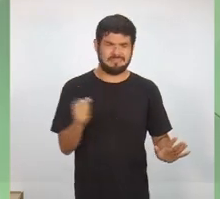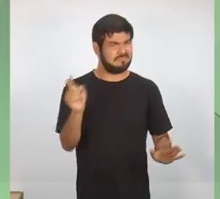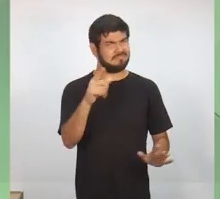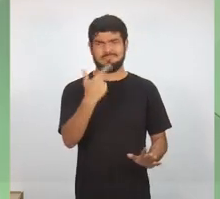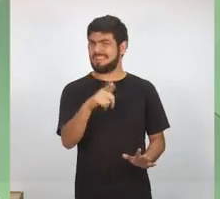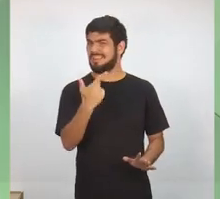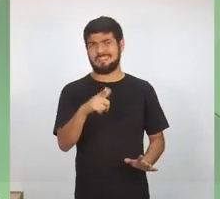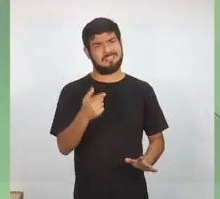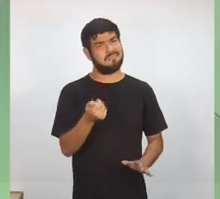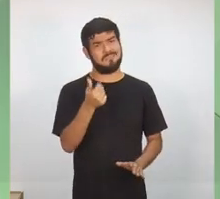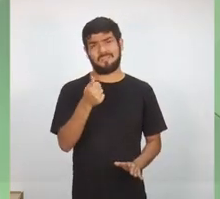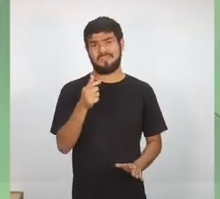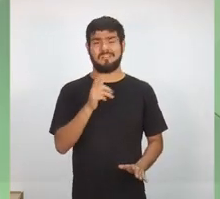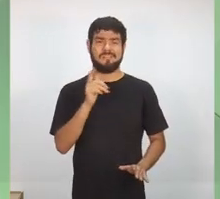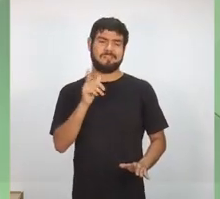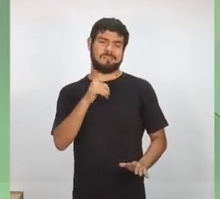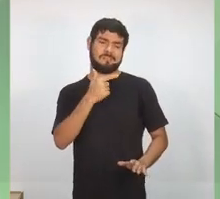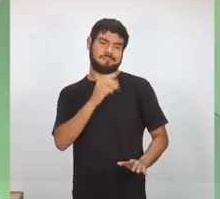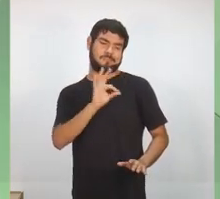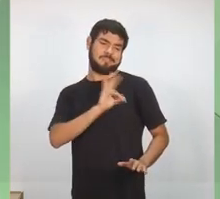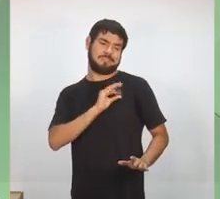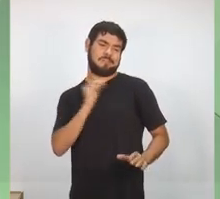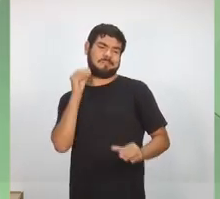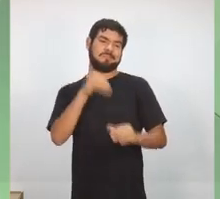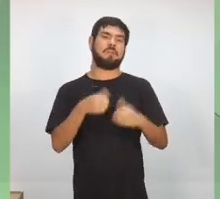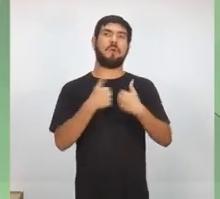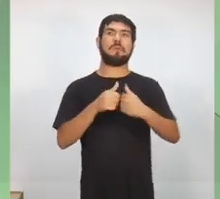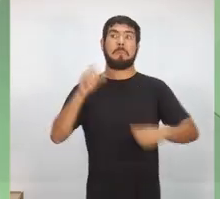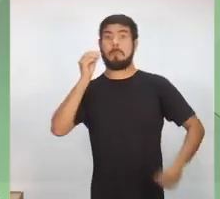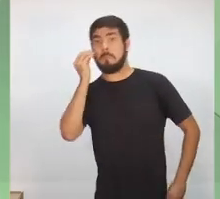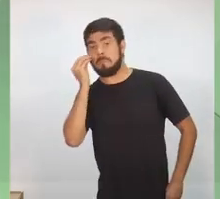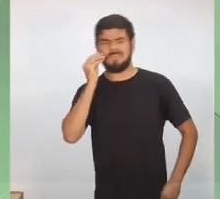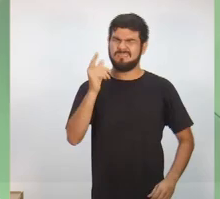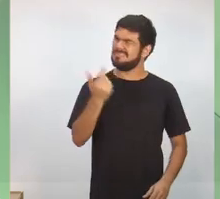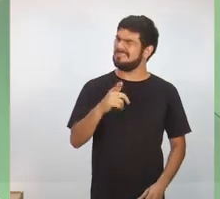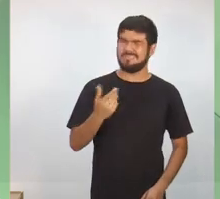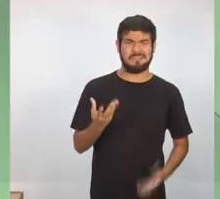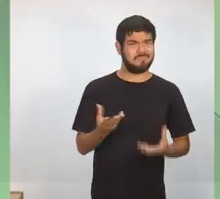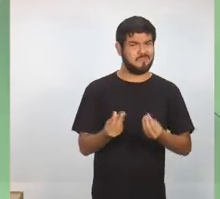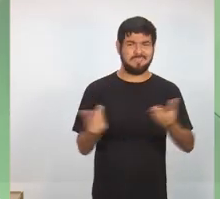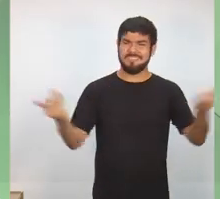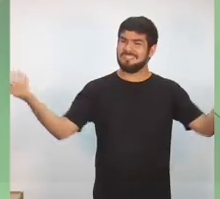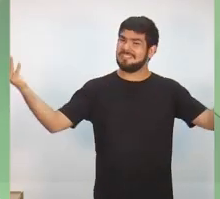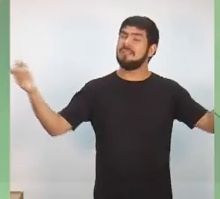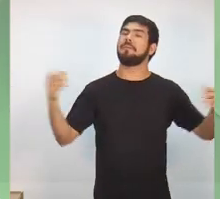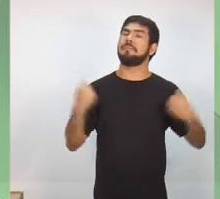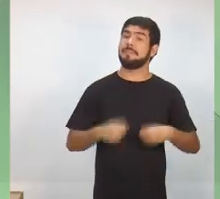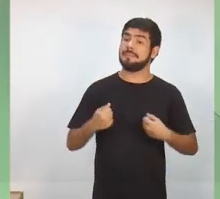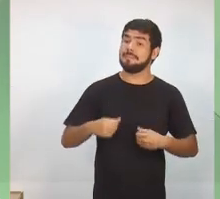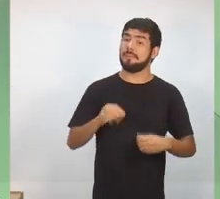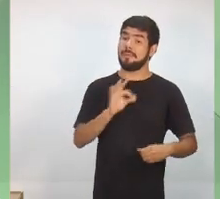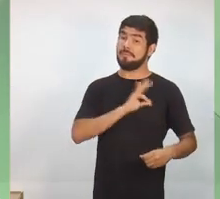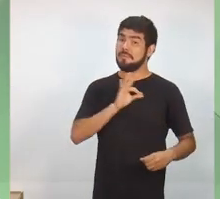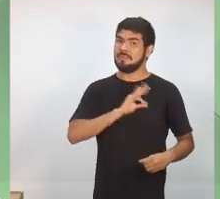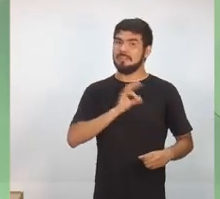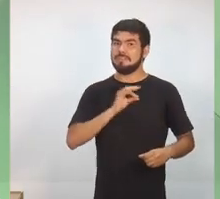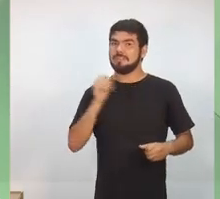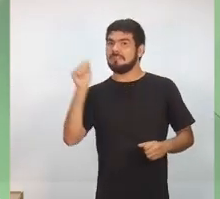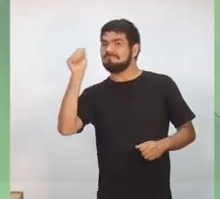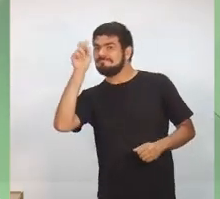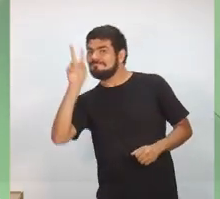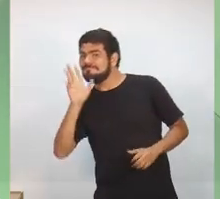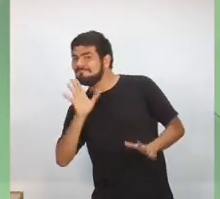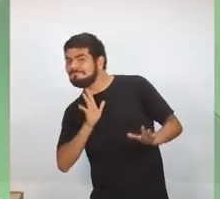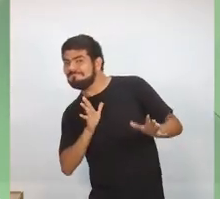para isso. Nós precisamos ter, aí sim, uma polícia mais inteligente e um